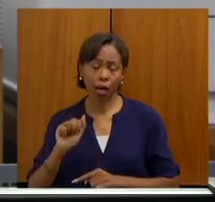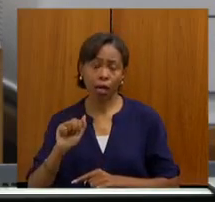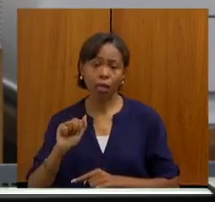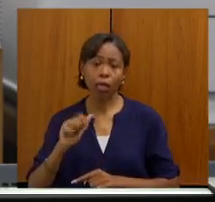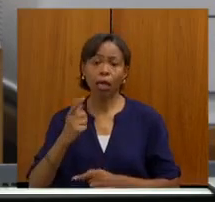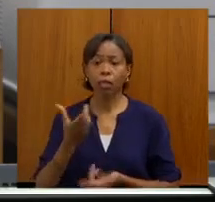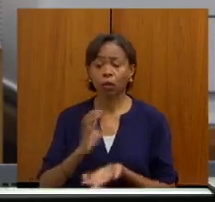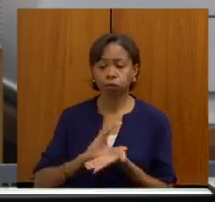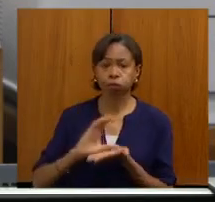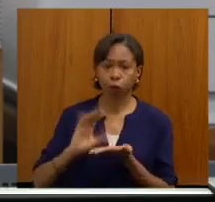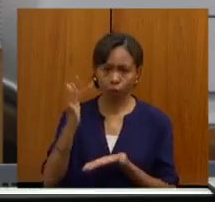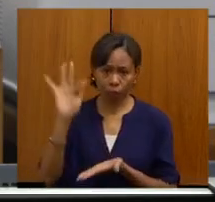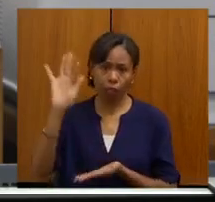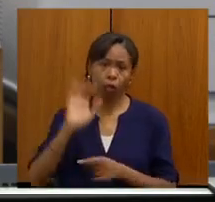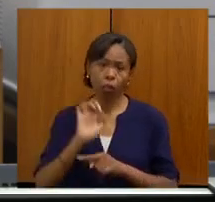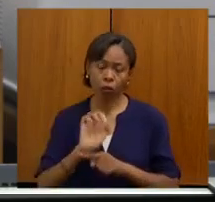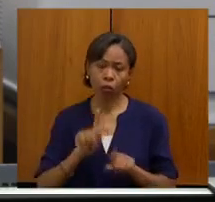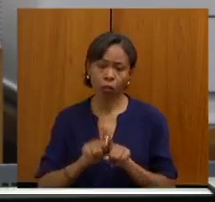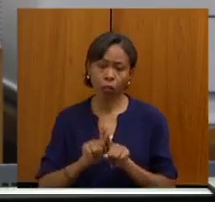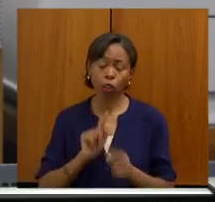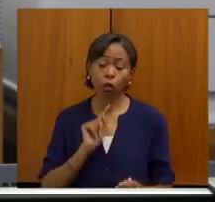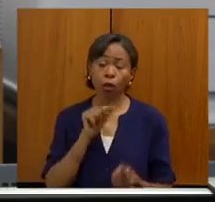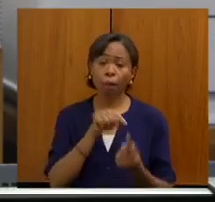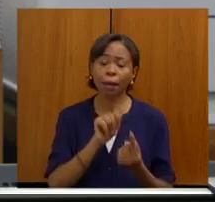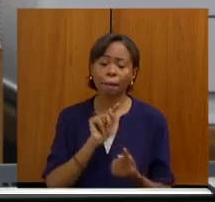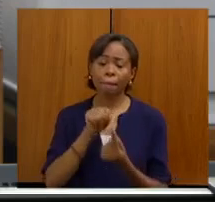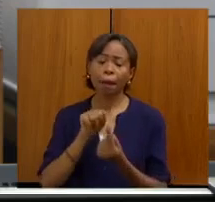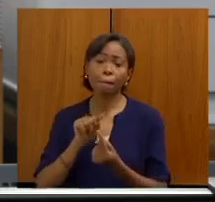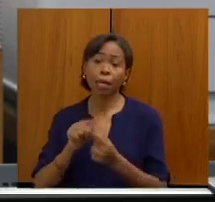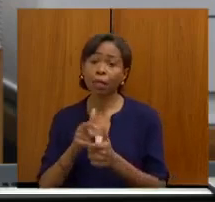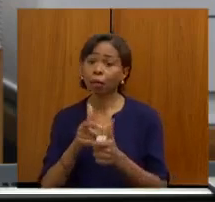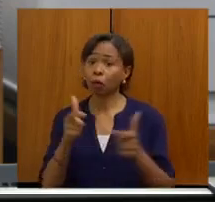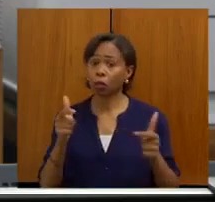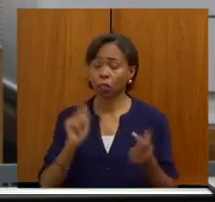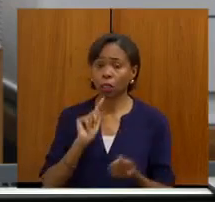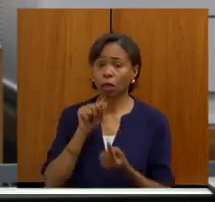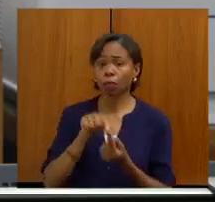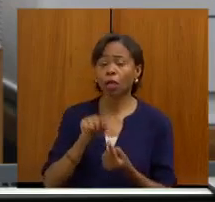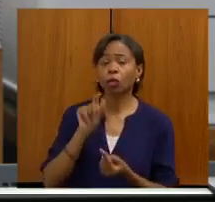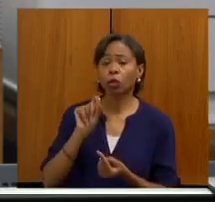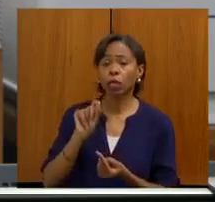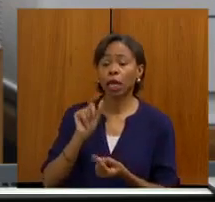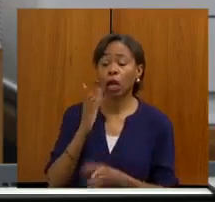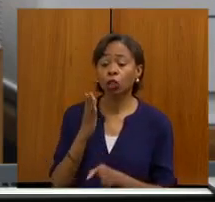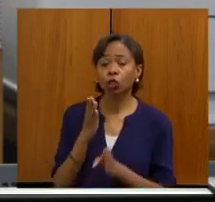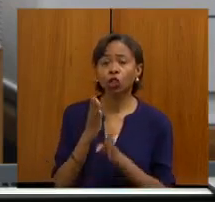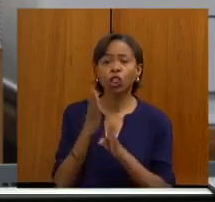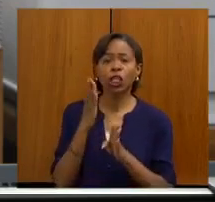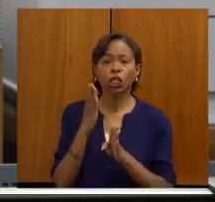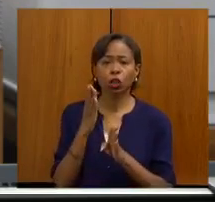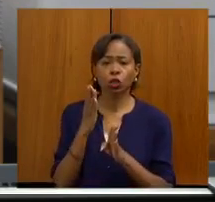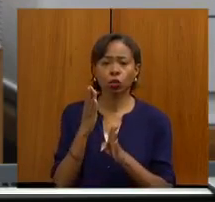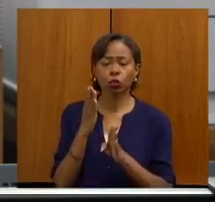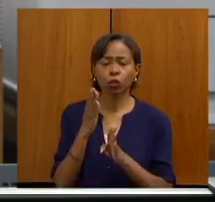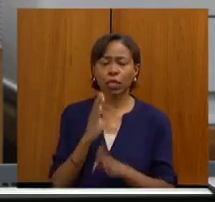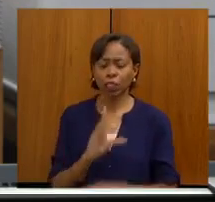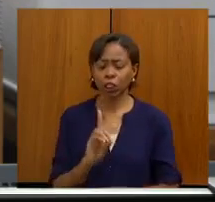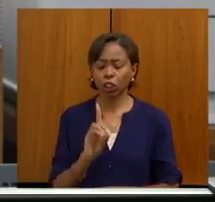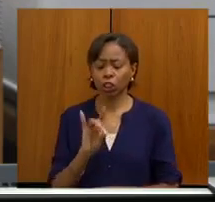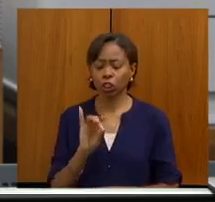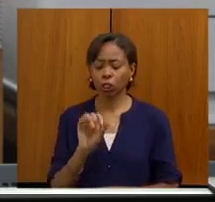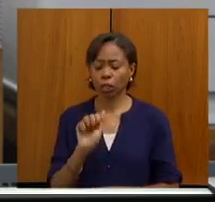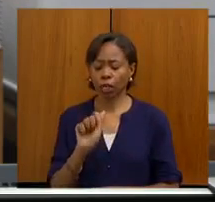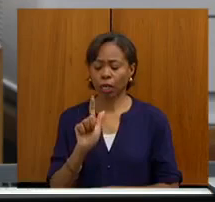gente põe as metas. E a maior parte das metas estão vinculadas muito ao diagnóstico precoce de câncer,